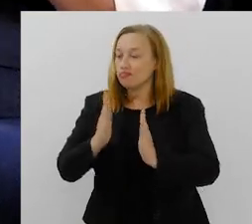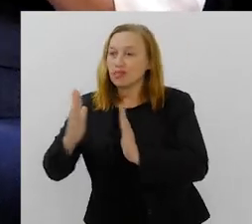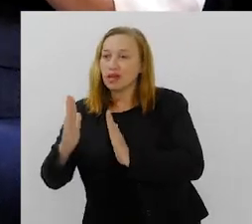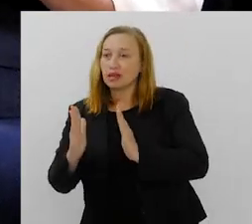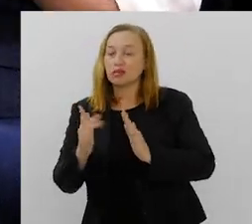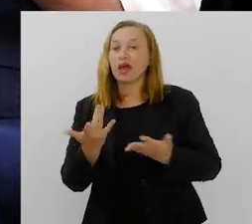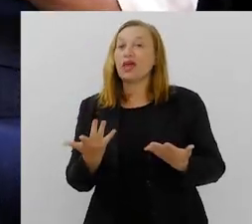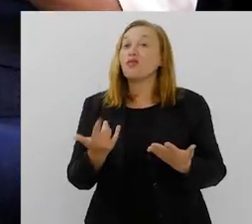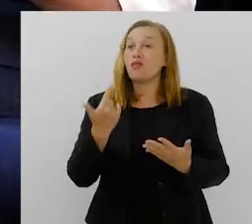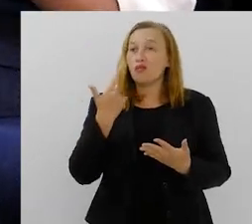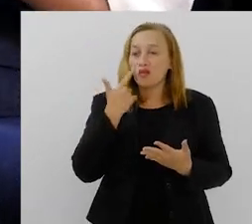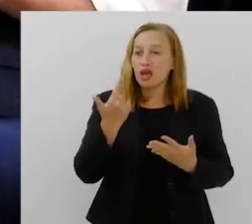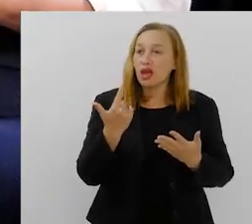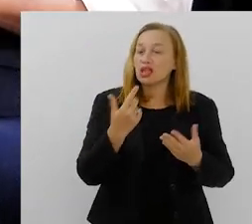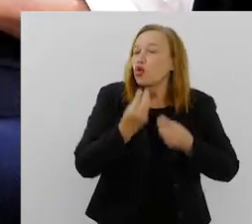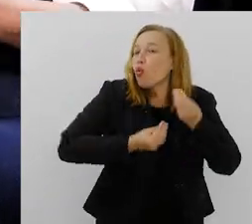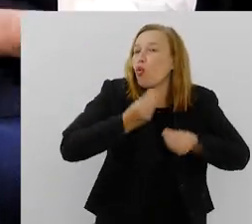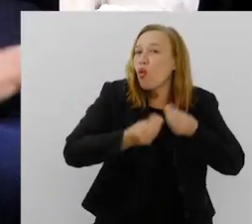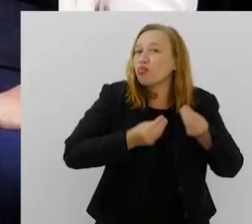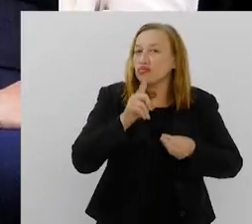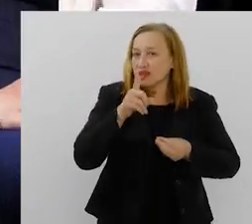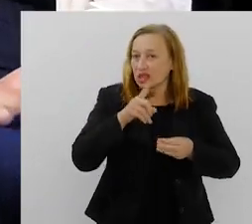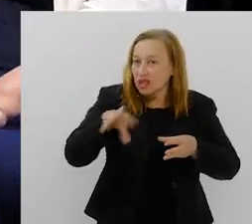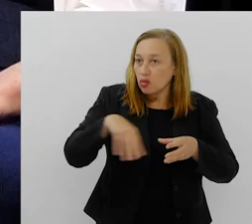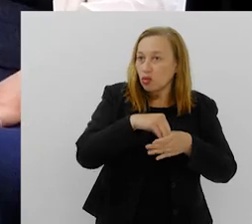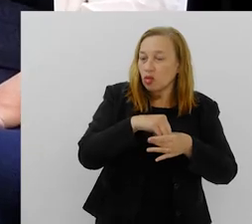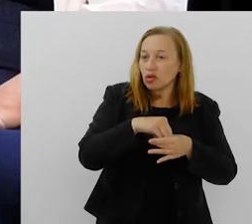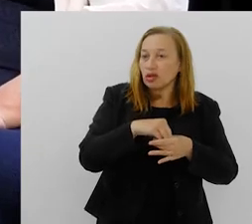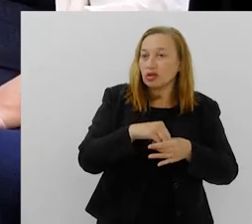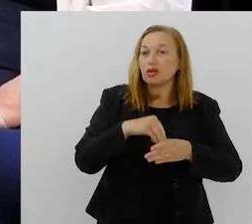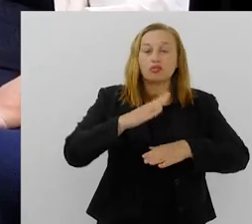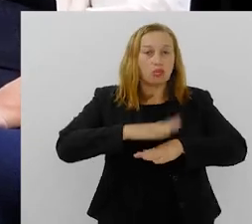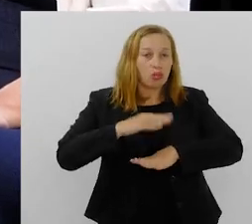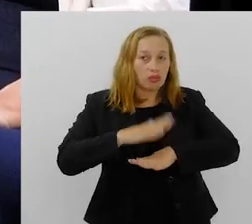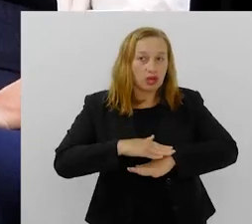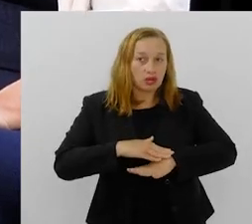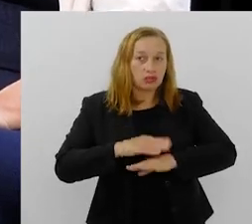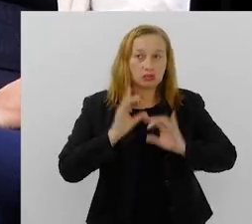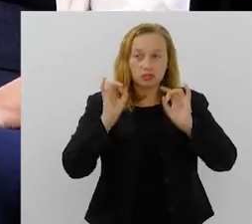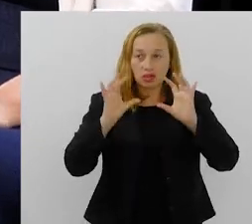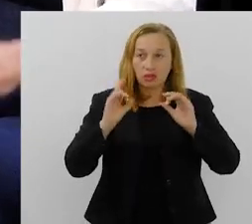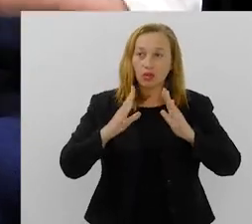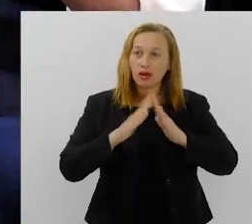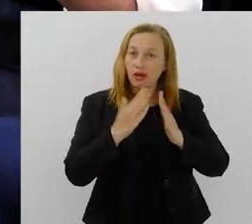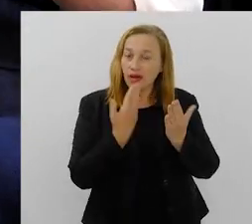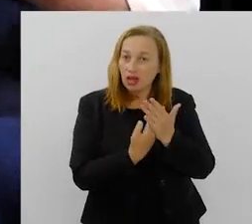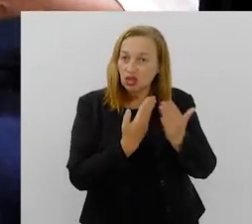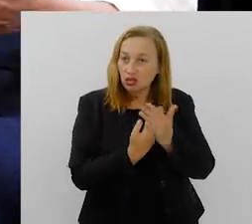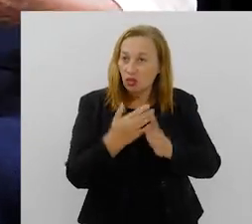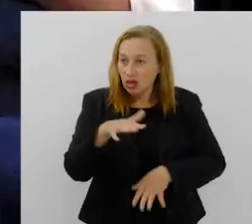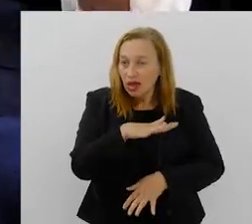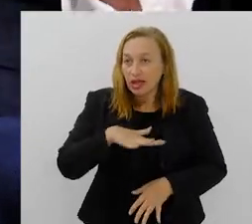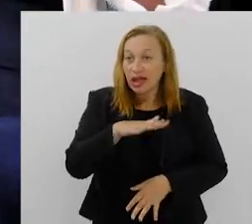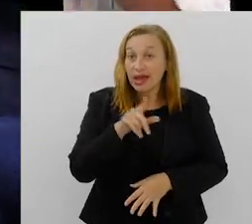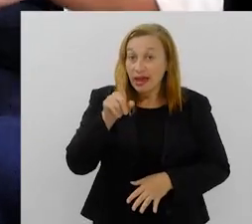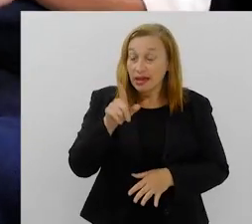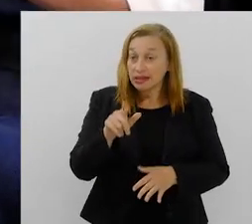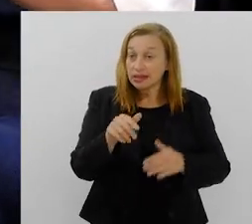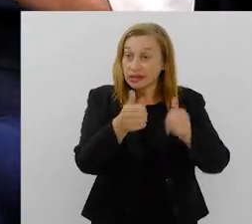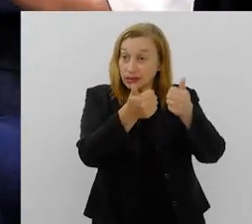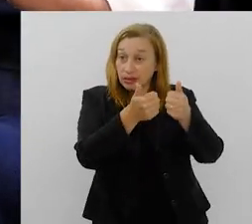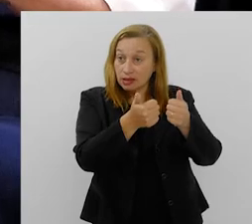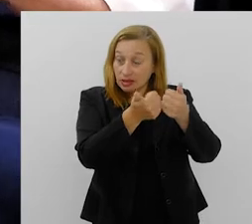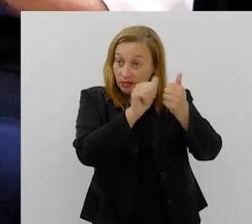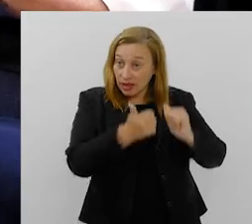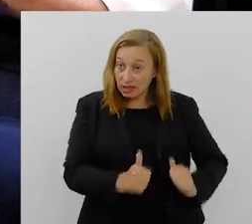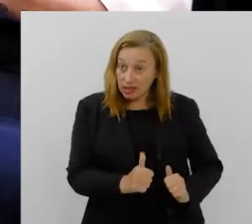desse como que você coloca de um ambiente específico que é o ambiente escolar, né? Esses diagnósticos, eles caem